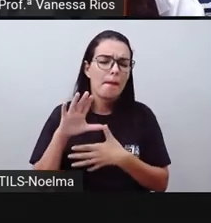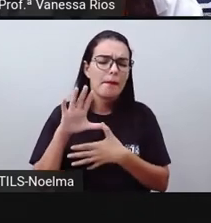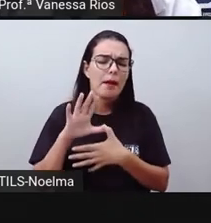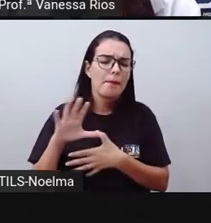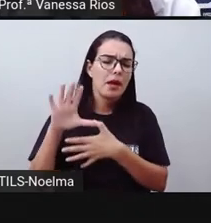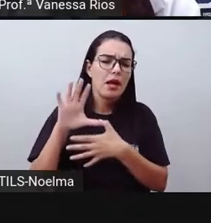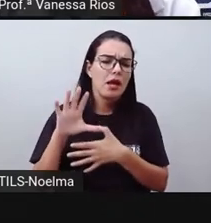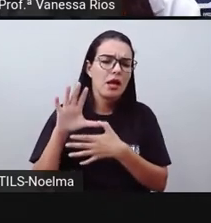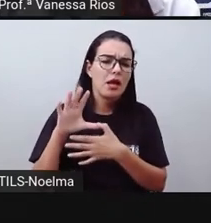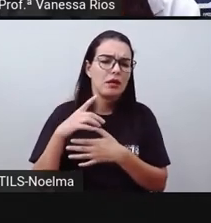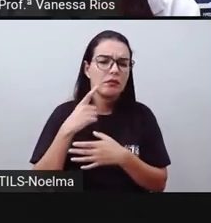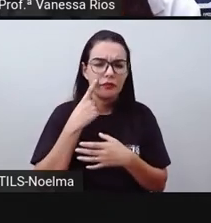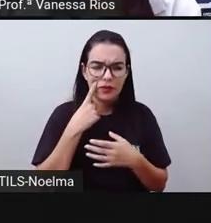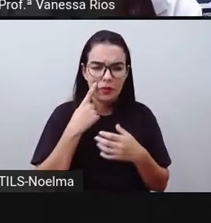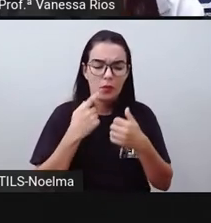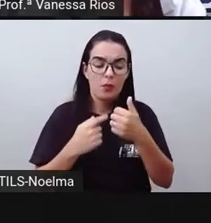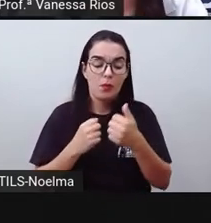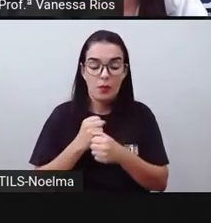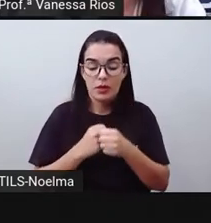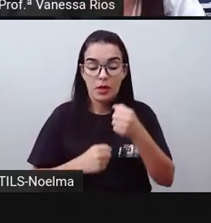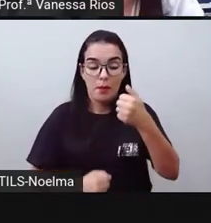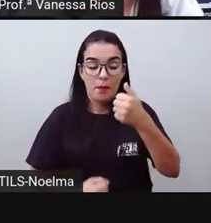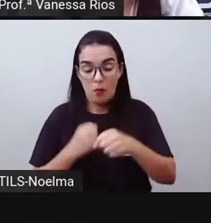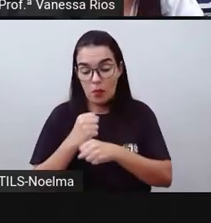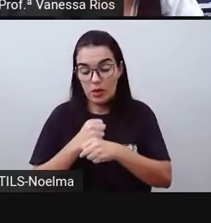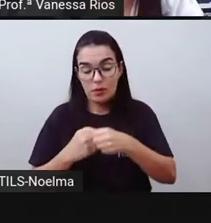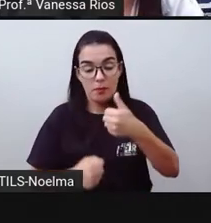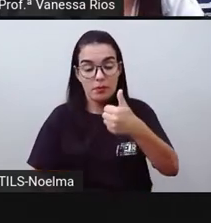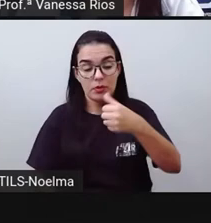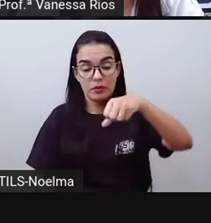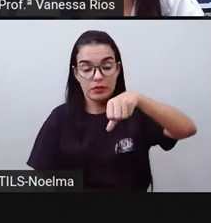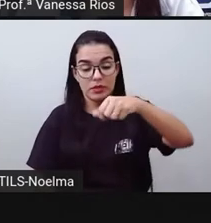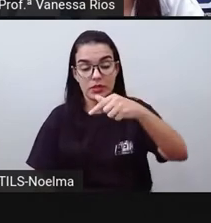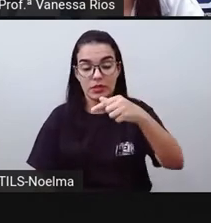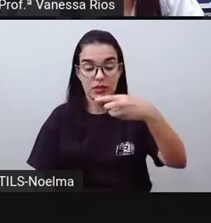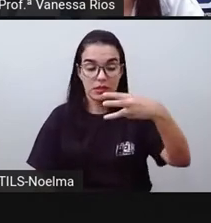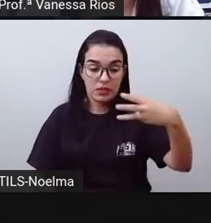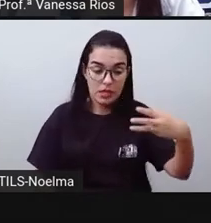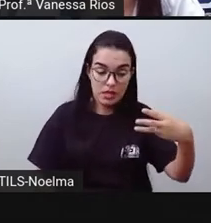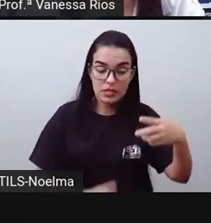1973 e outro mapa aí do ano 2000.